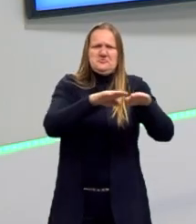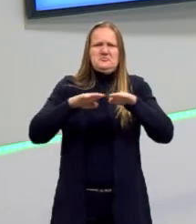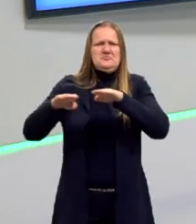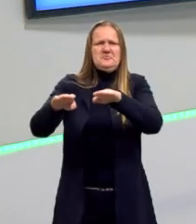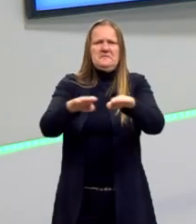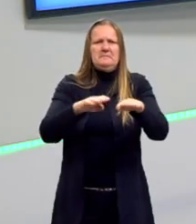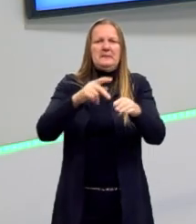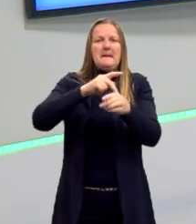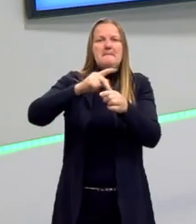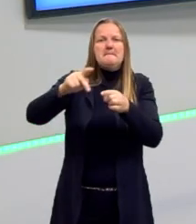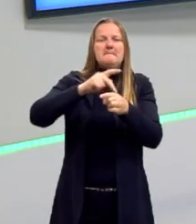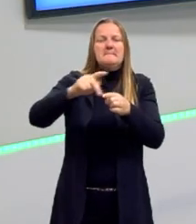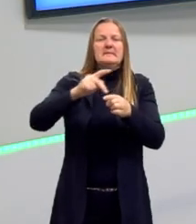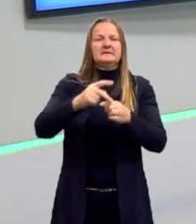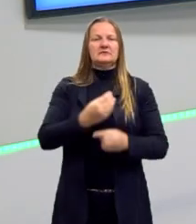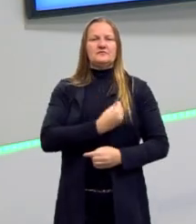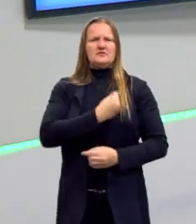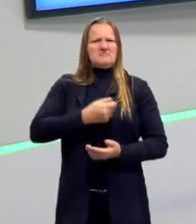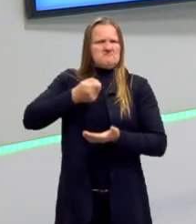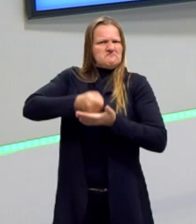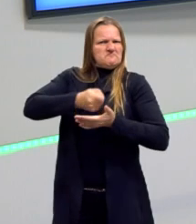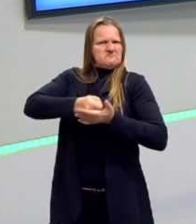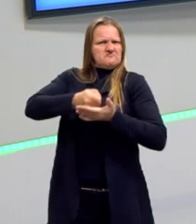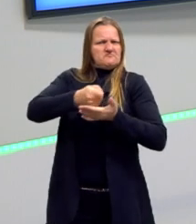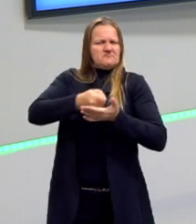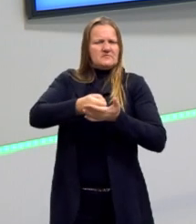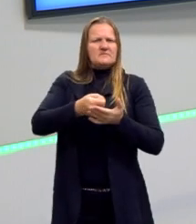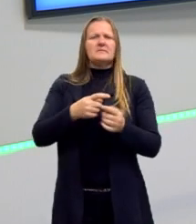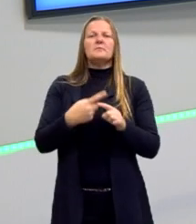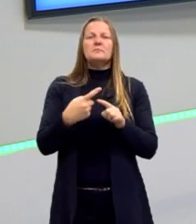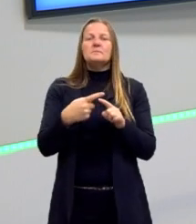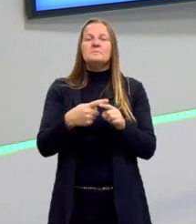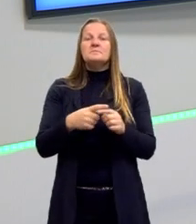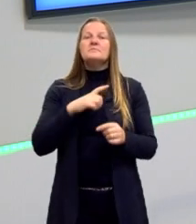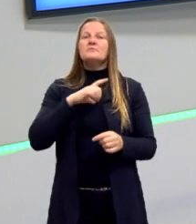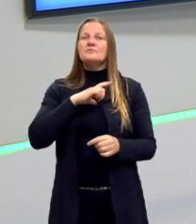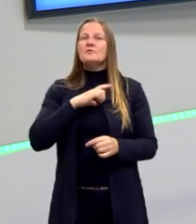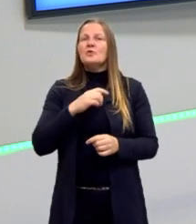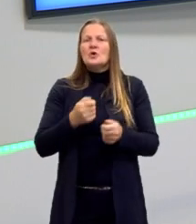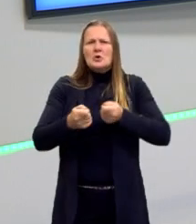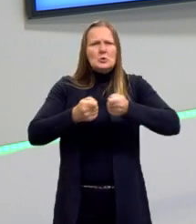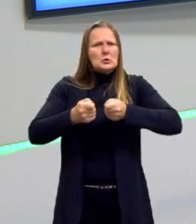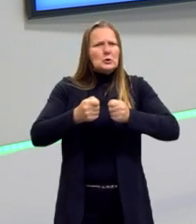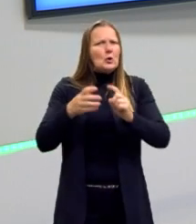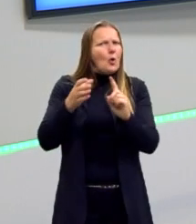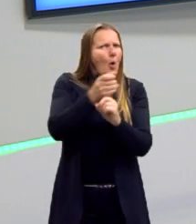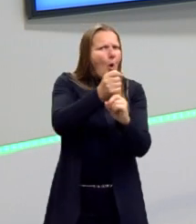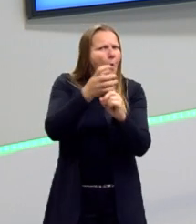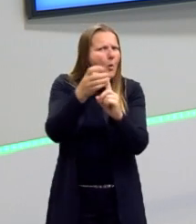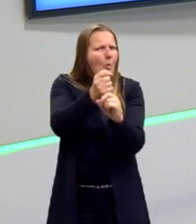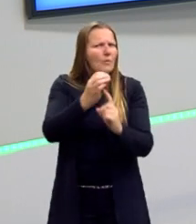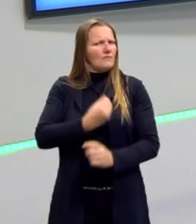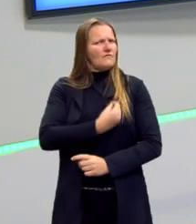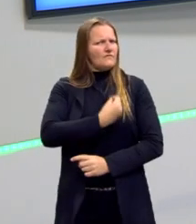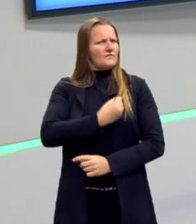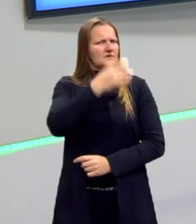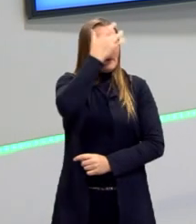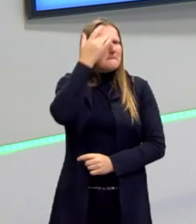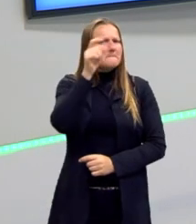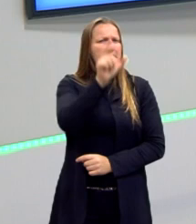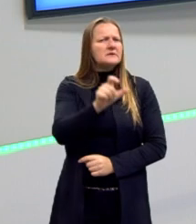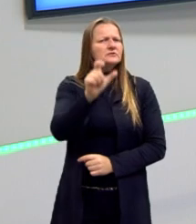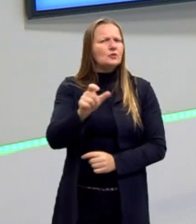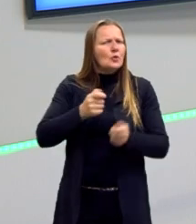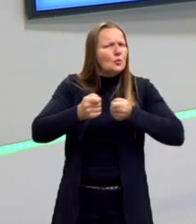uma forma de vida. E esse regime, ele também é chamado de totalitário porque ele tenta dominar a vida, né, das pessoas de uma